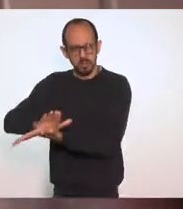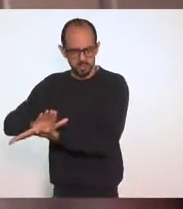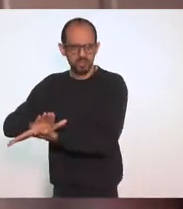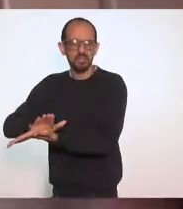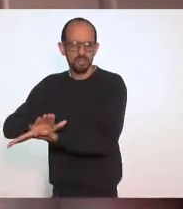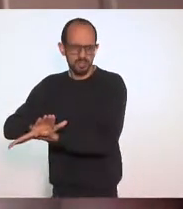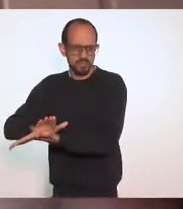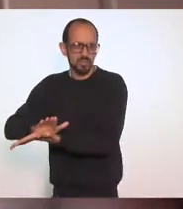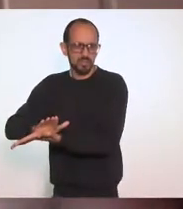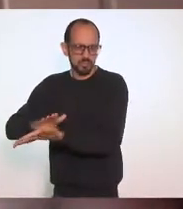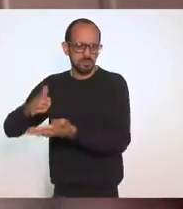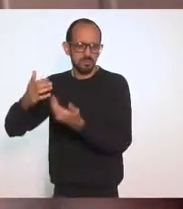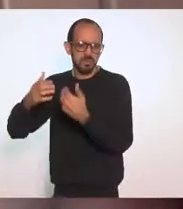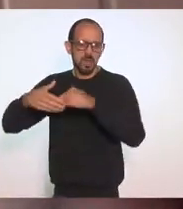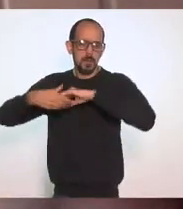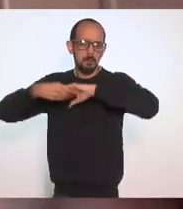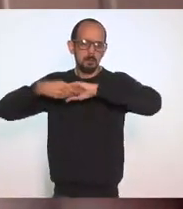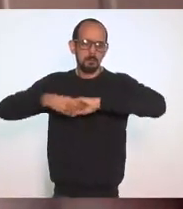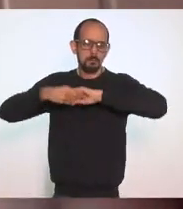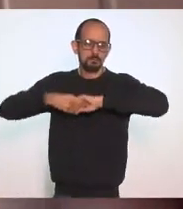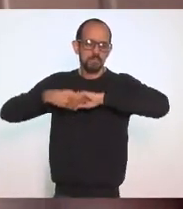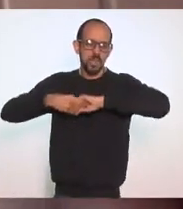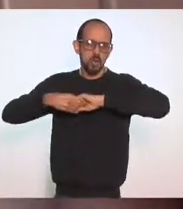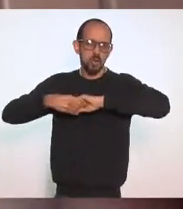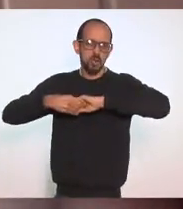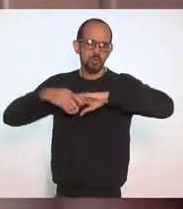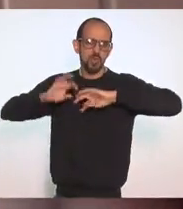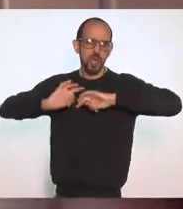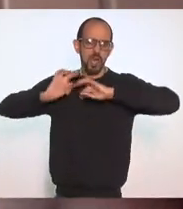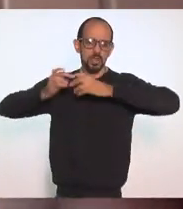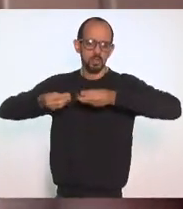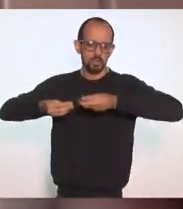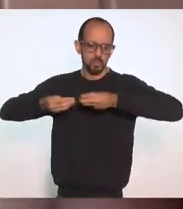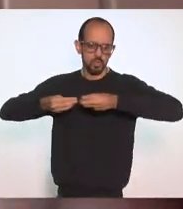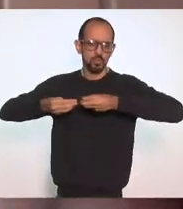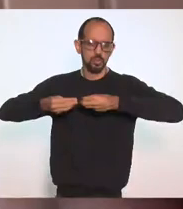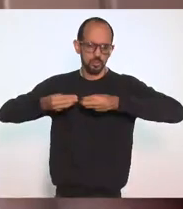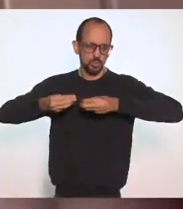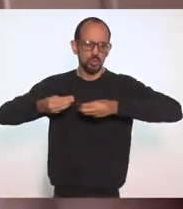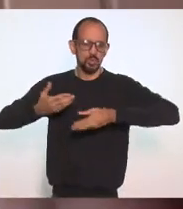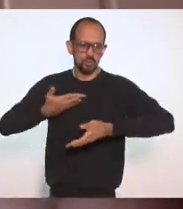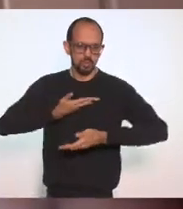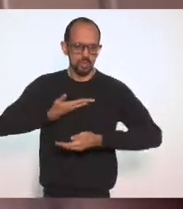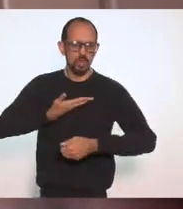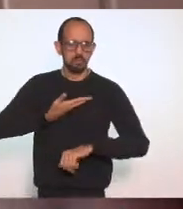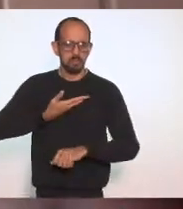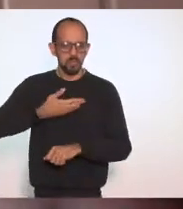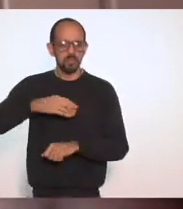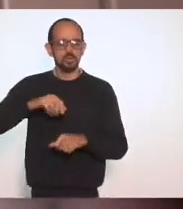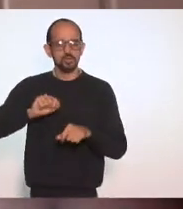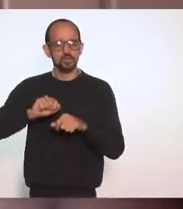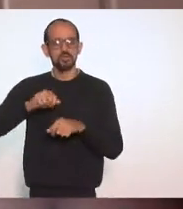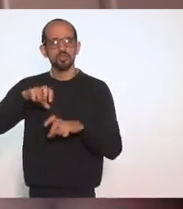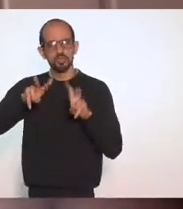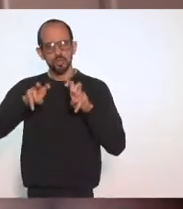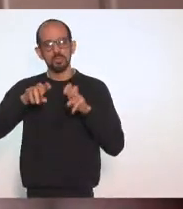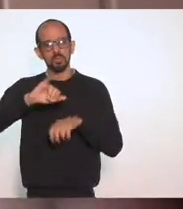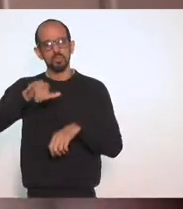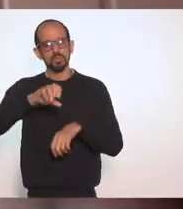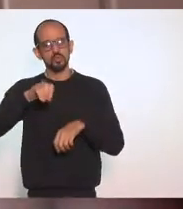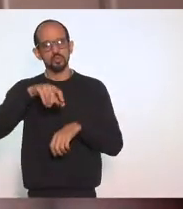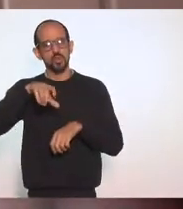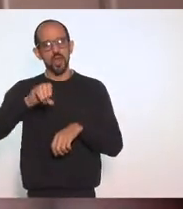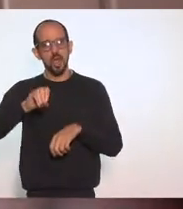Saúdo Aos herdeiros E herdeiras Materiais Espirituais De Joãozinho Da Gomeia Saúdo Ao doutor Júlio Ao